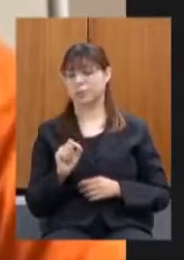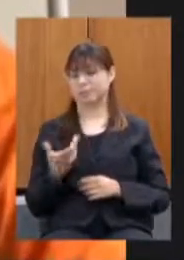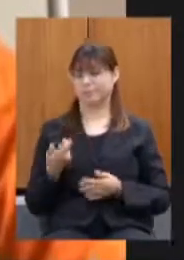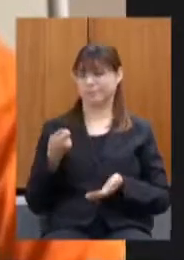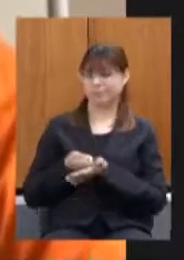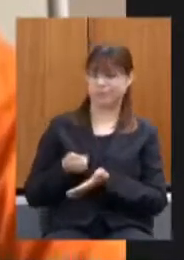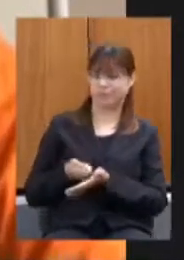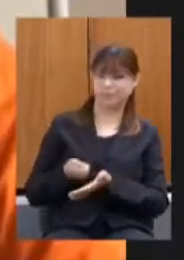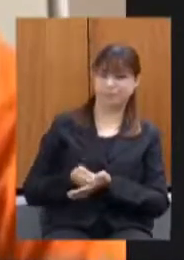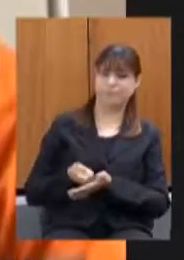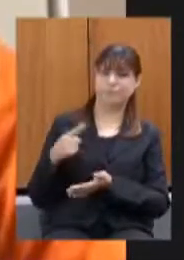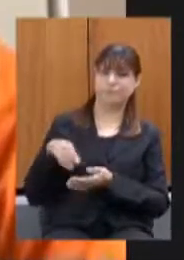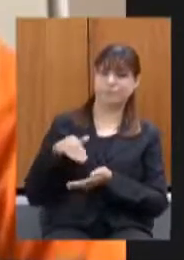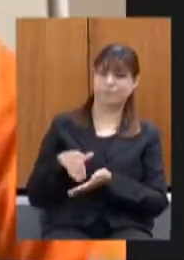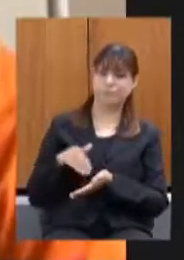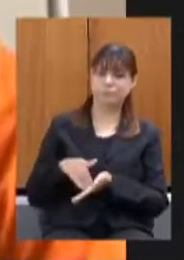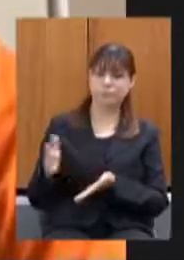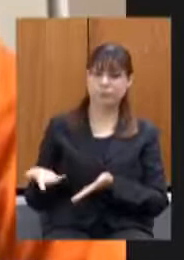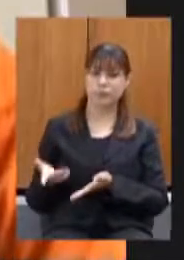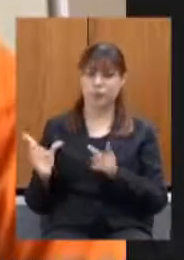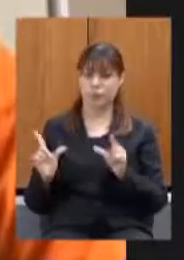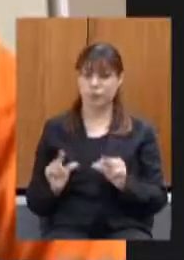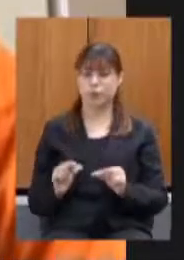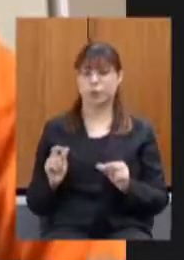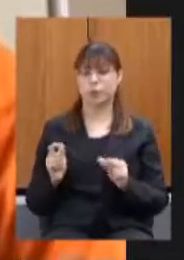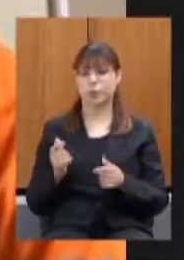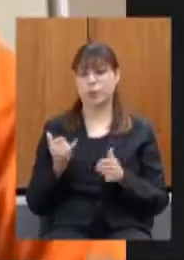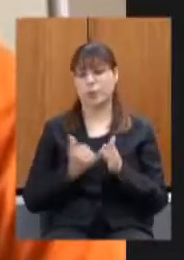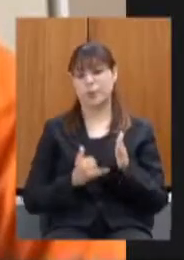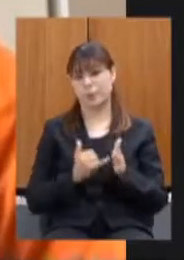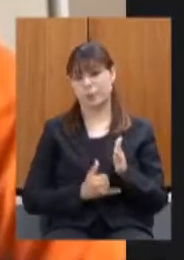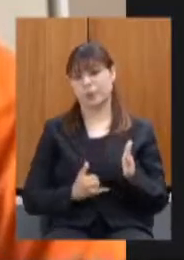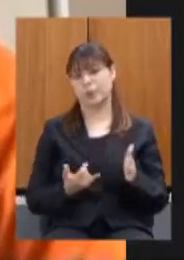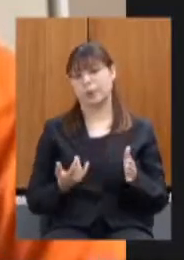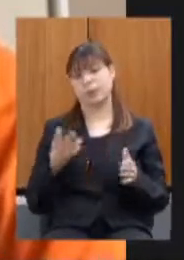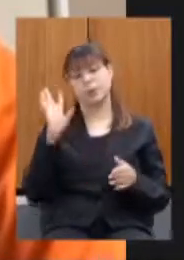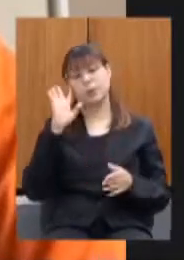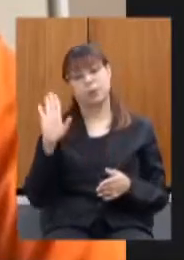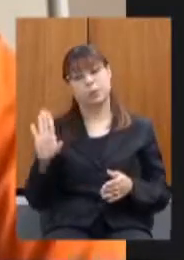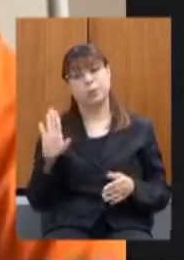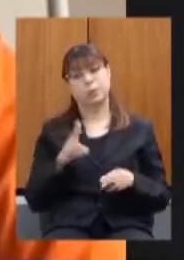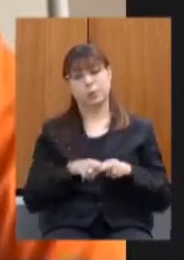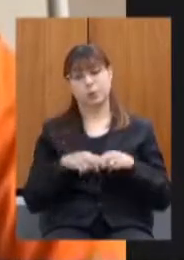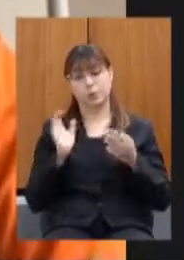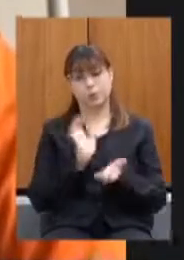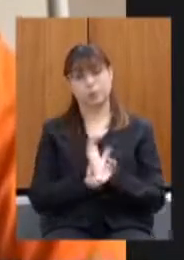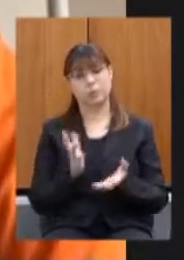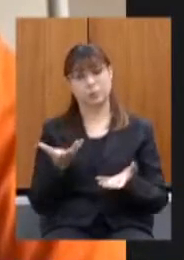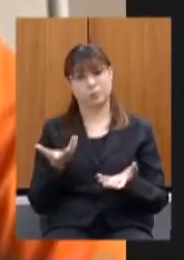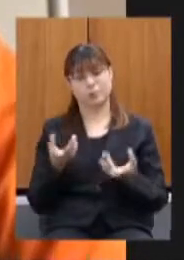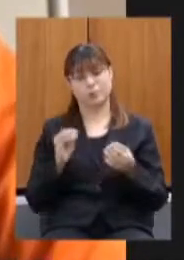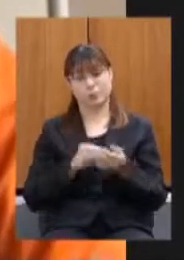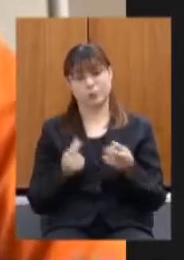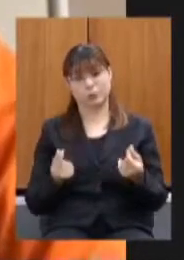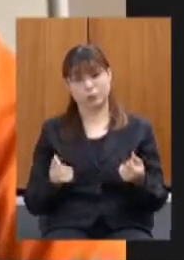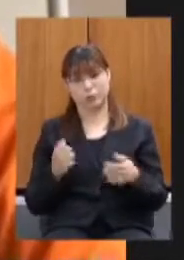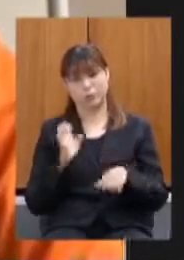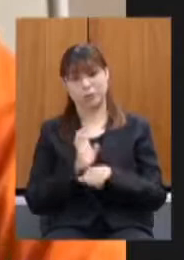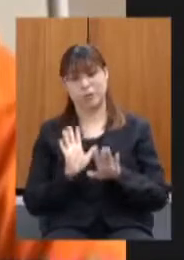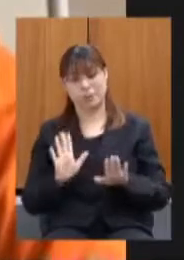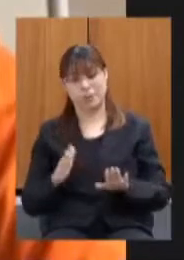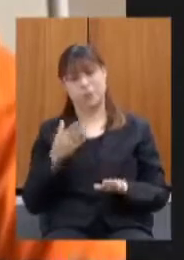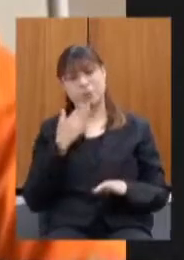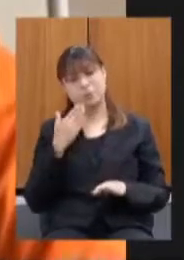uma diminuição de impostos é complicado pela situação do estado mas pedir para que vocês não aumentem a